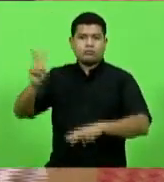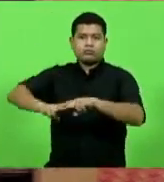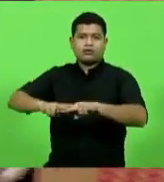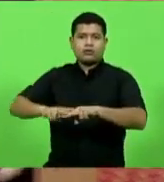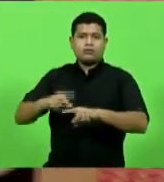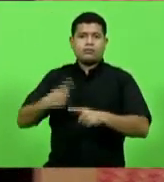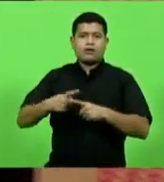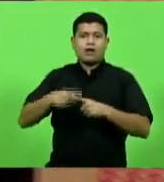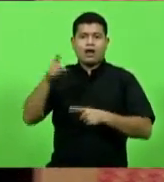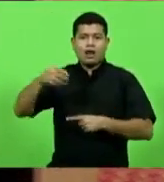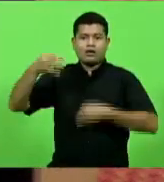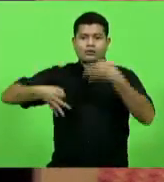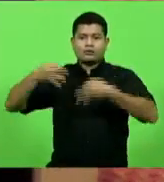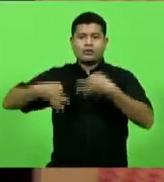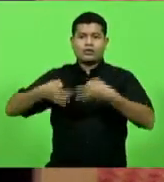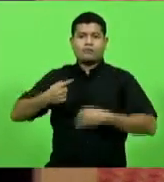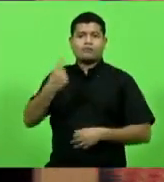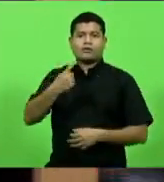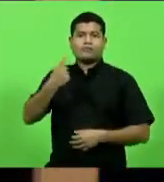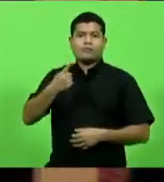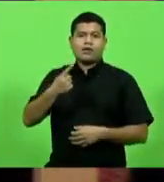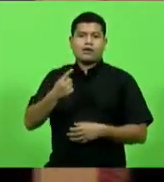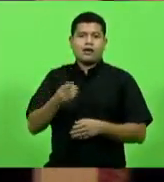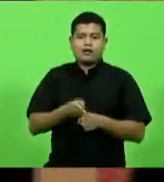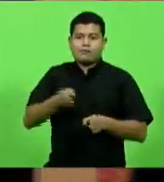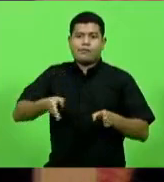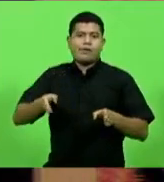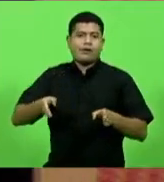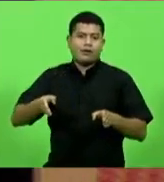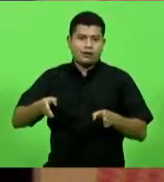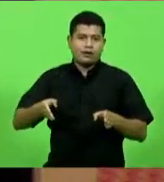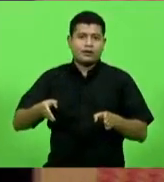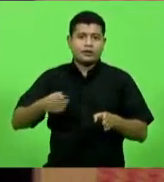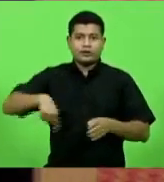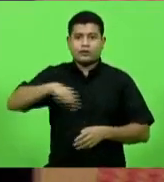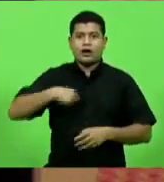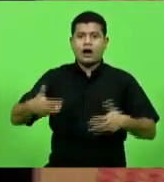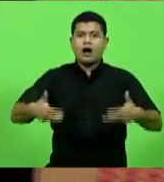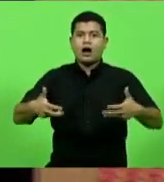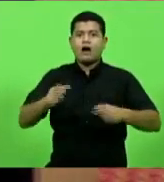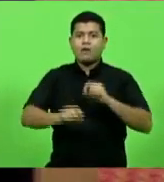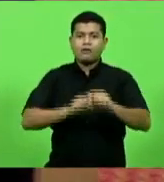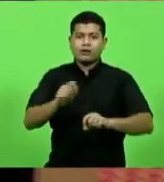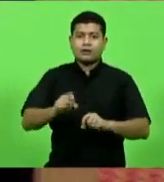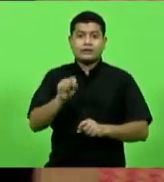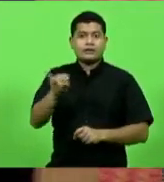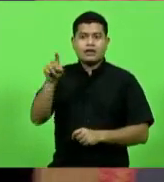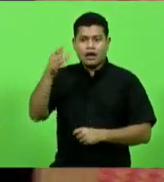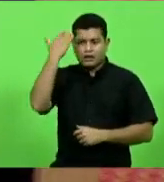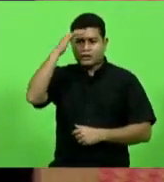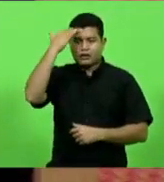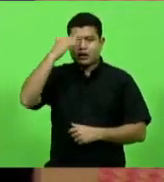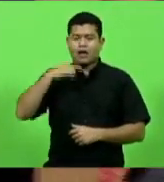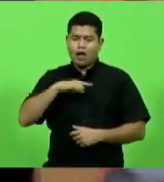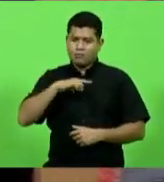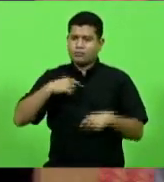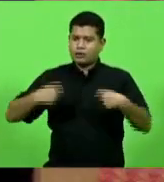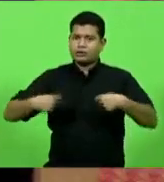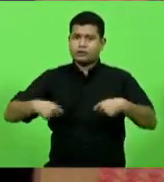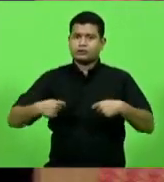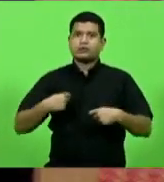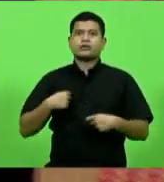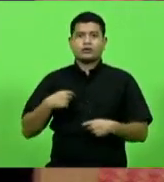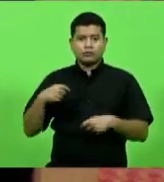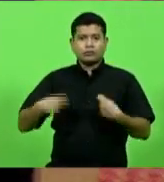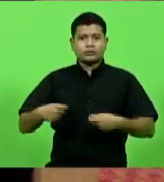instância, né? Nós queremos que se ela entende que tem, que então ela faça o processo legal